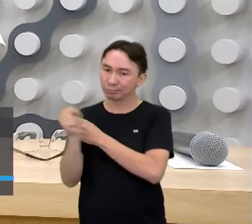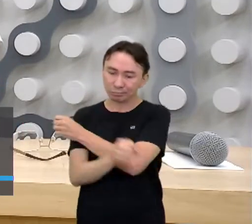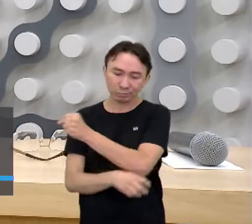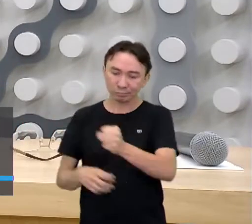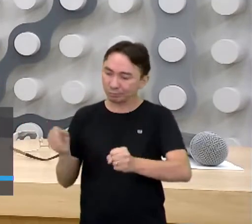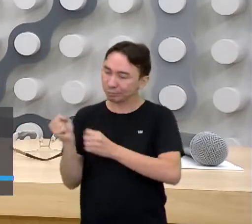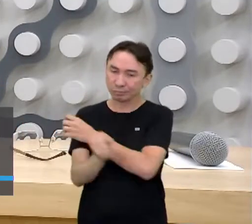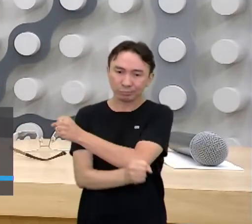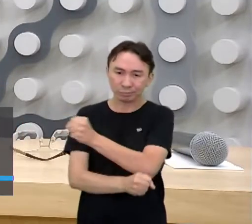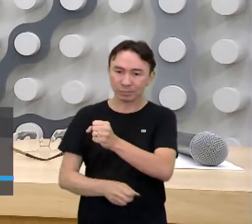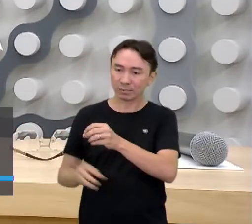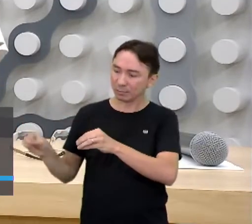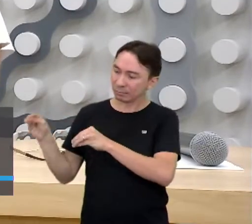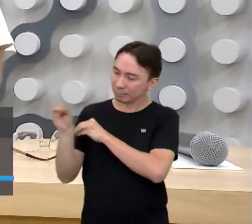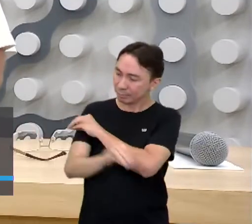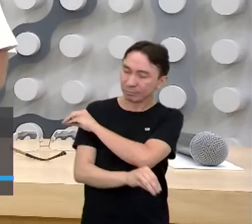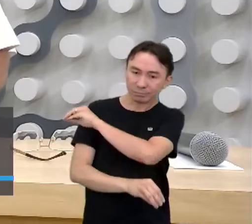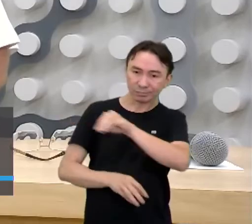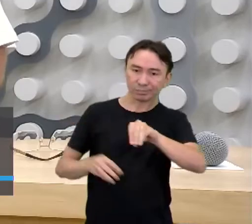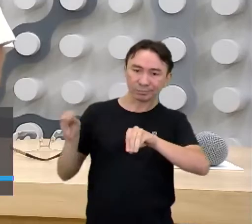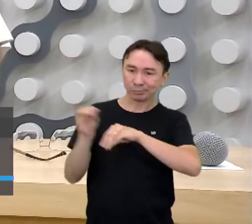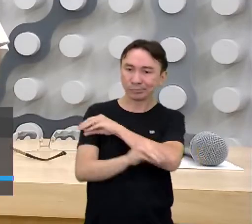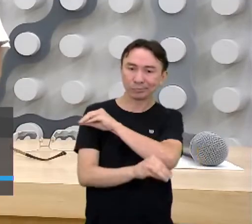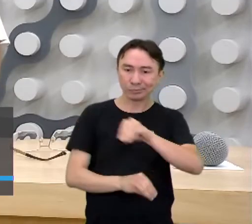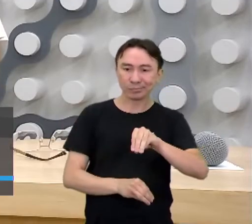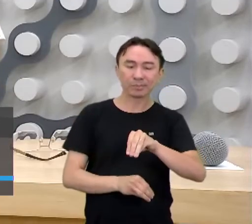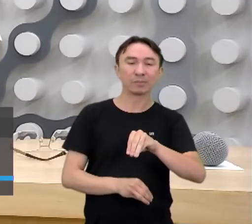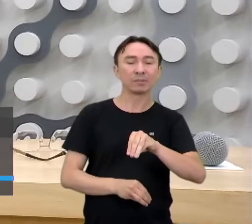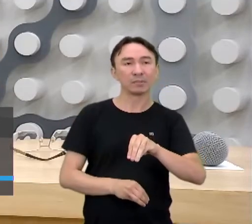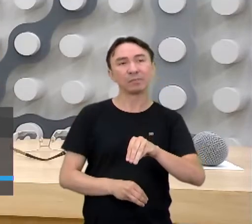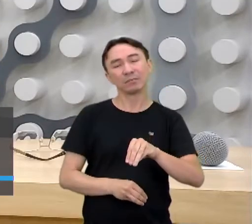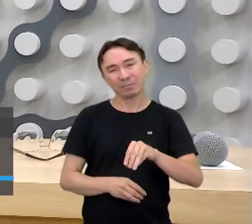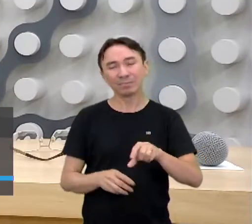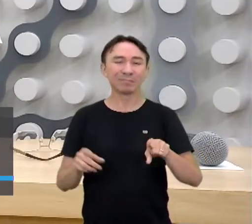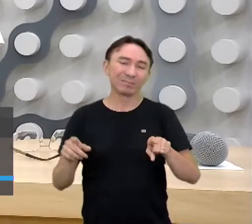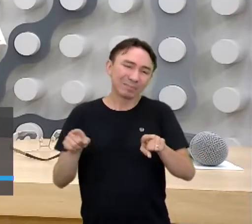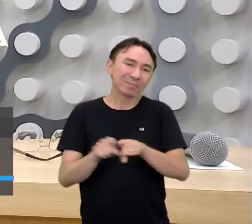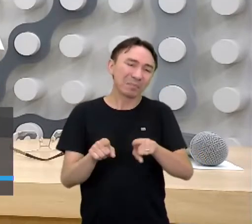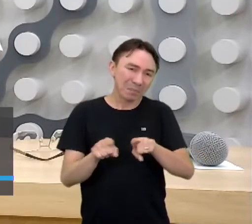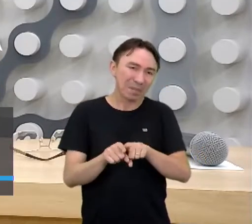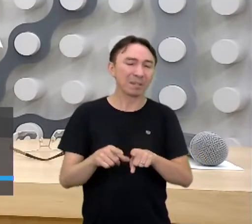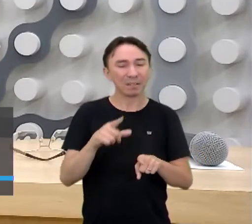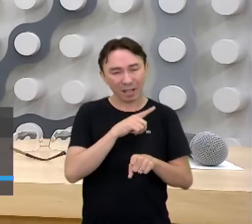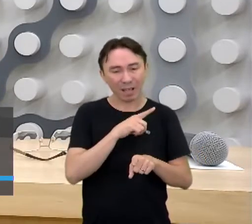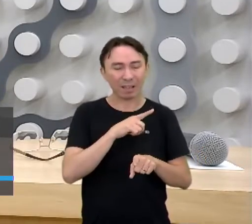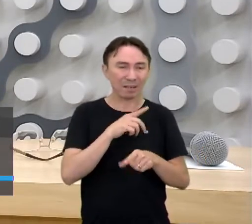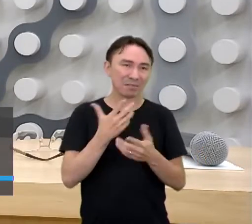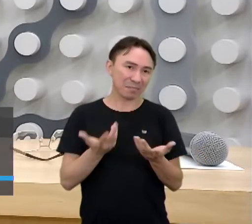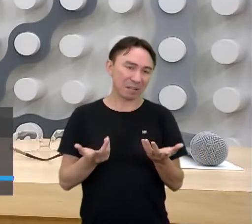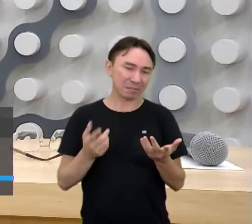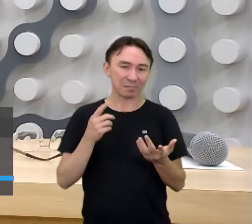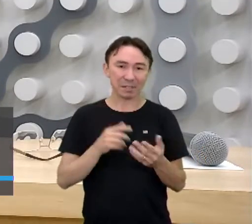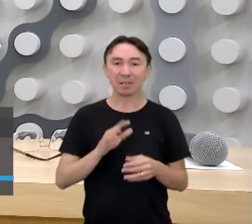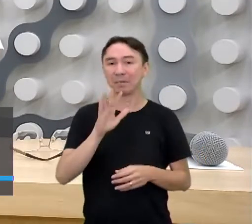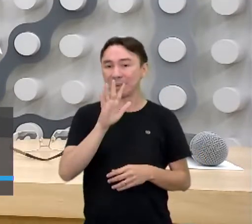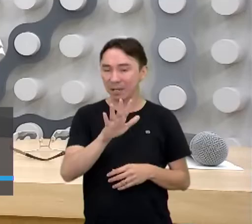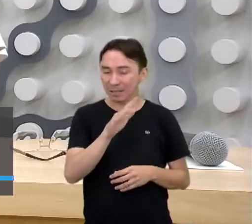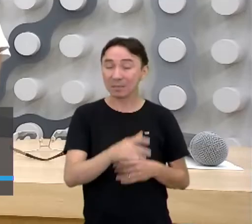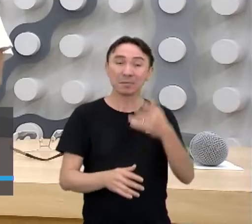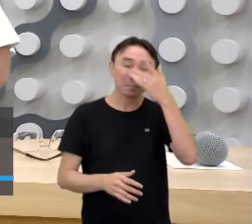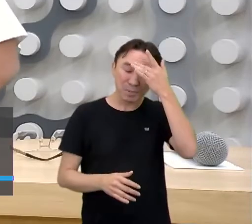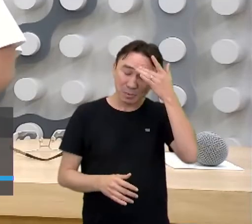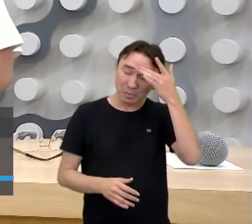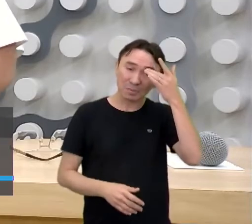interferindo nos valores da população total, mas não tem aquela abrangência maior do que a população nativa que